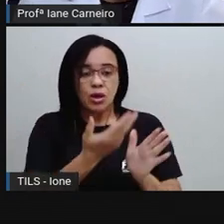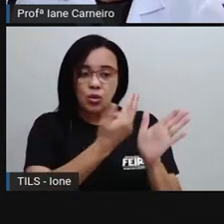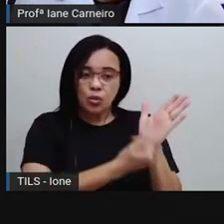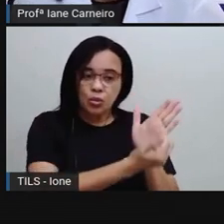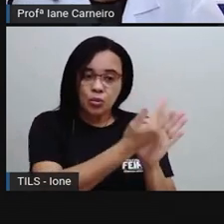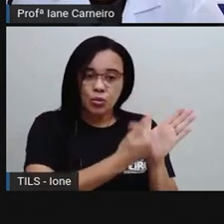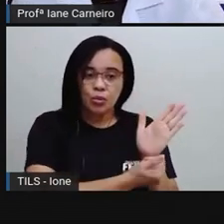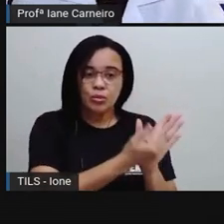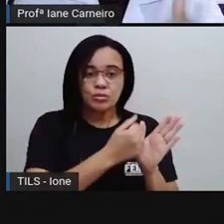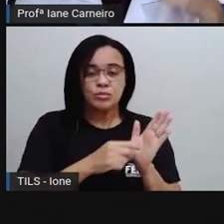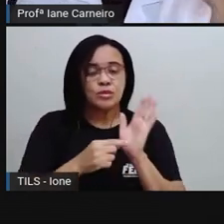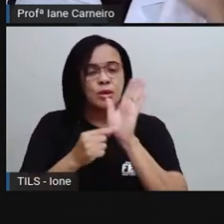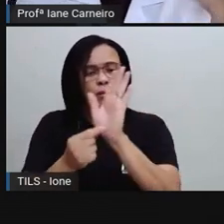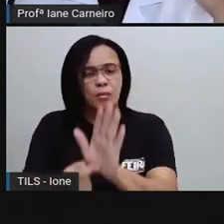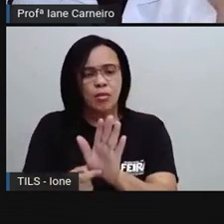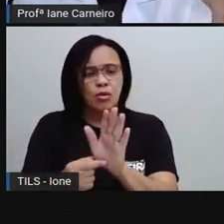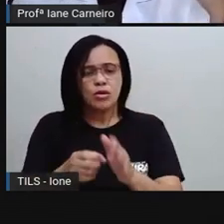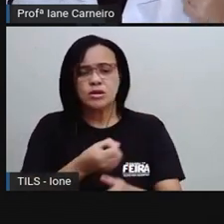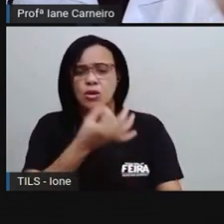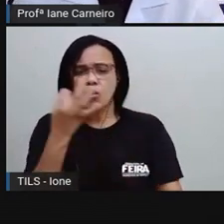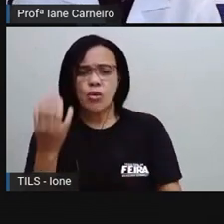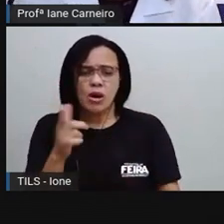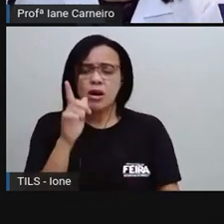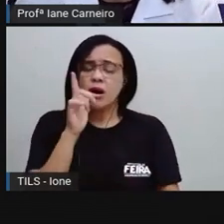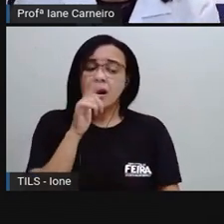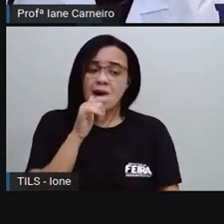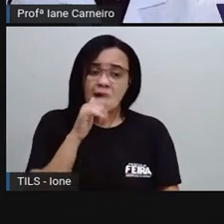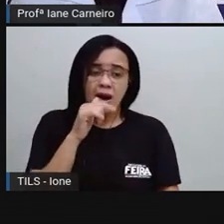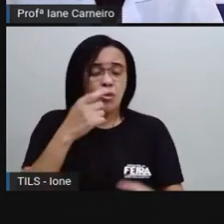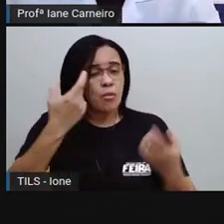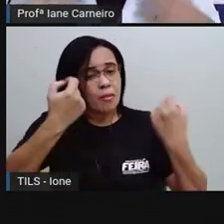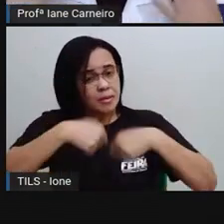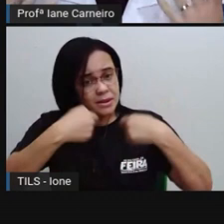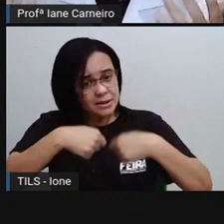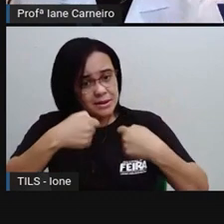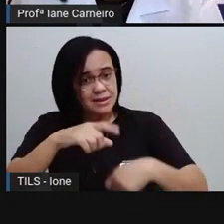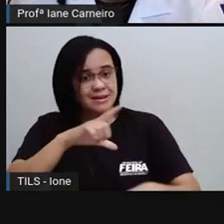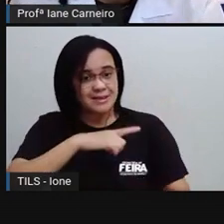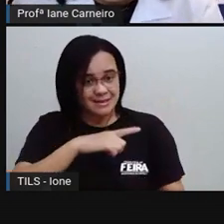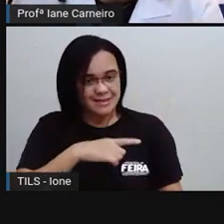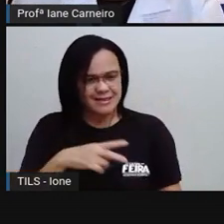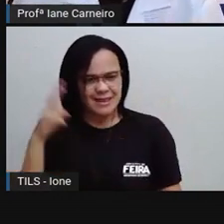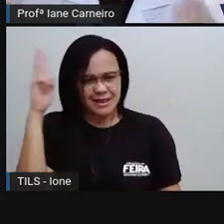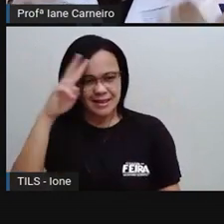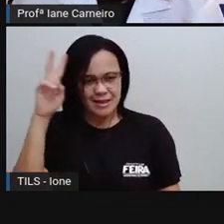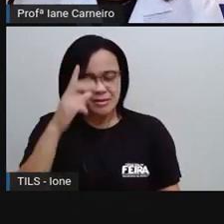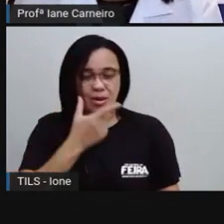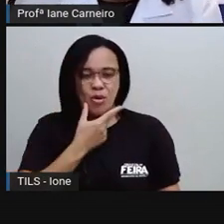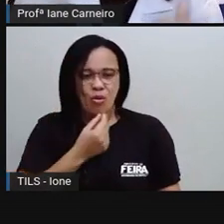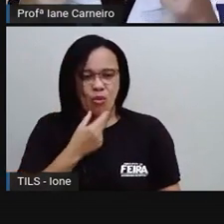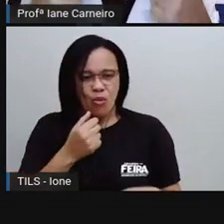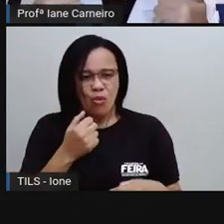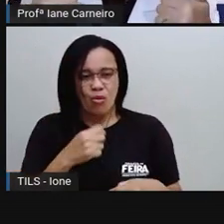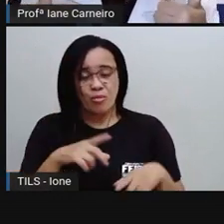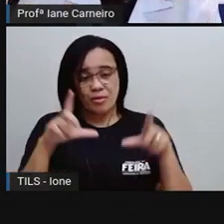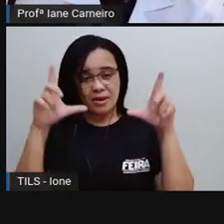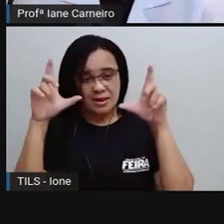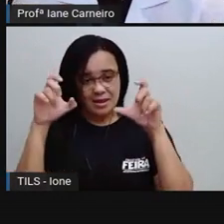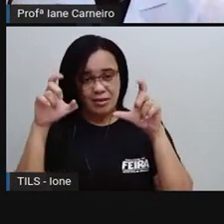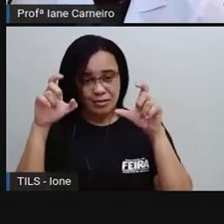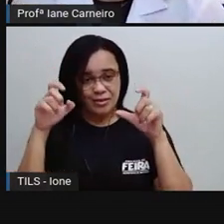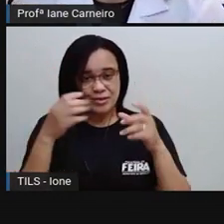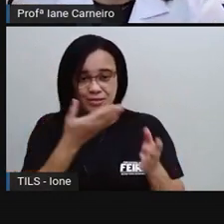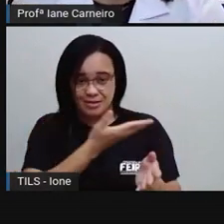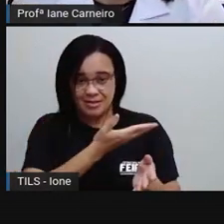quantidade de água que aquele adulto que a gente viu lá na imagem anterior, ele precisa beber pra ficar saudável.